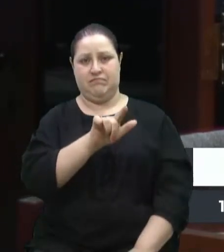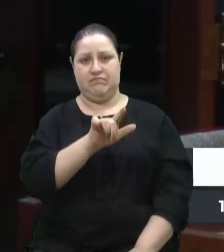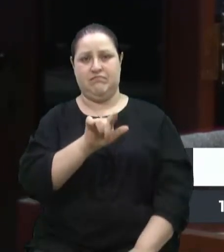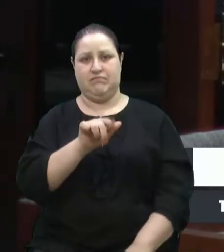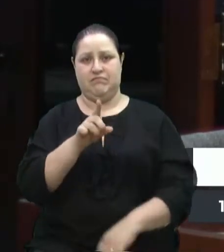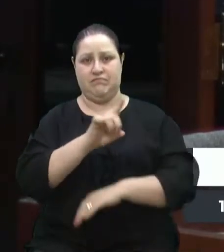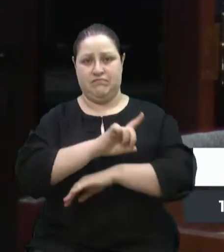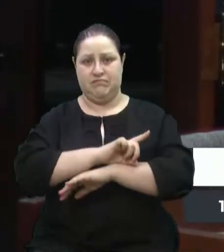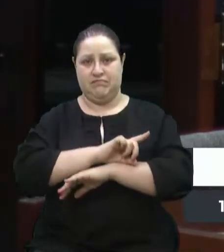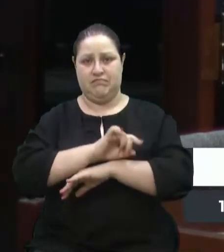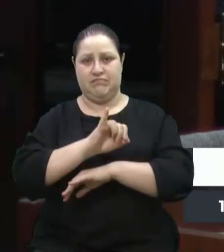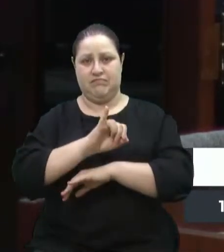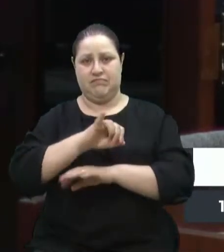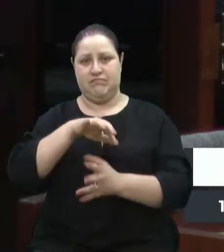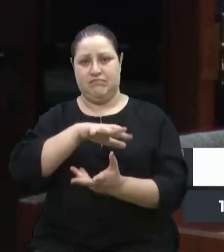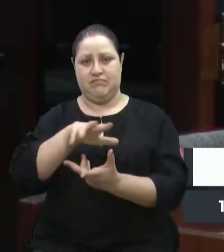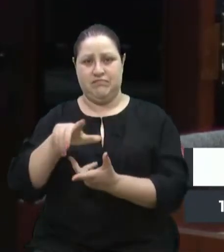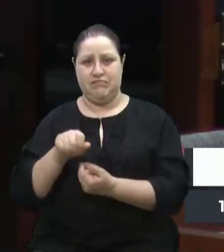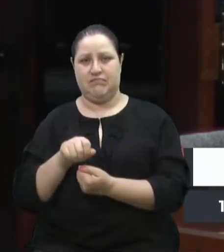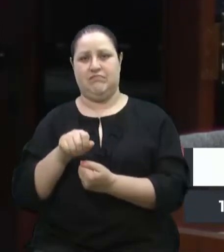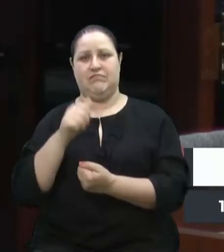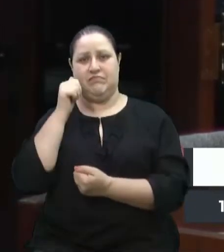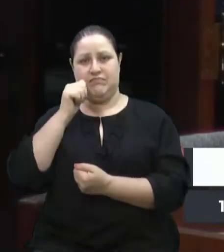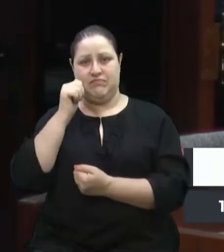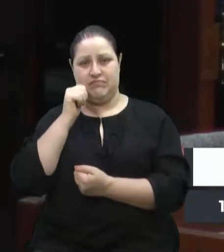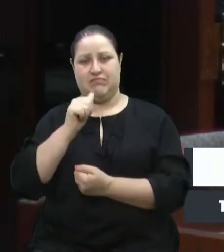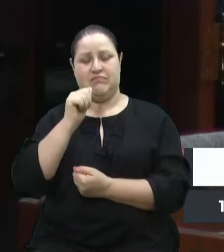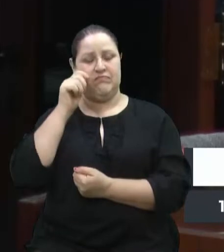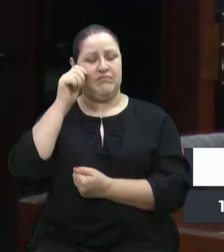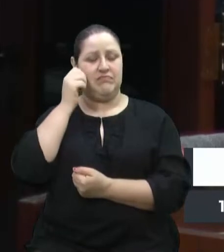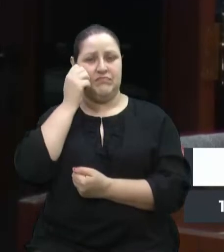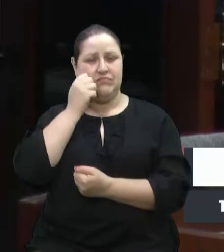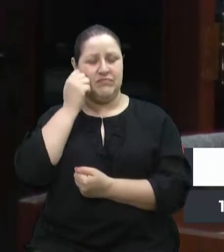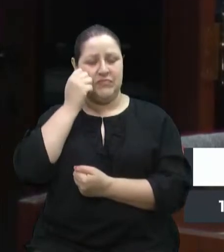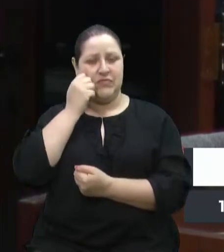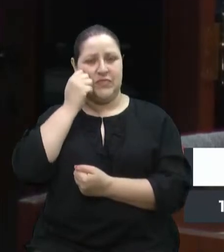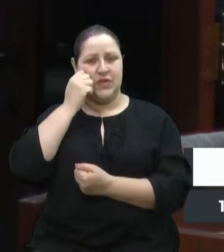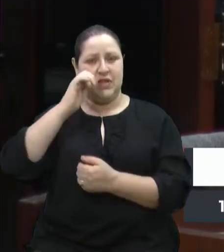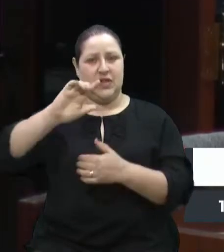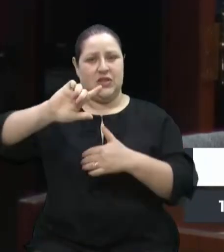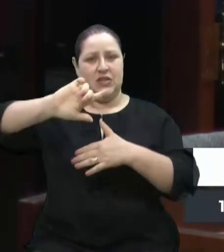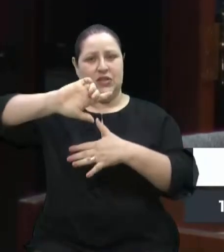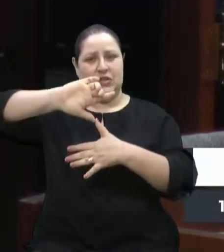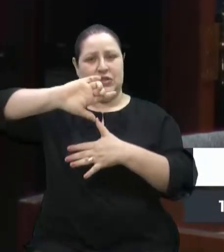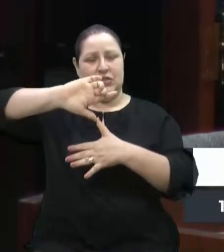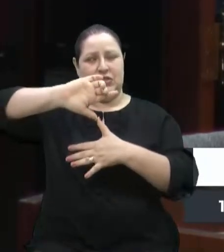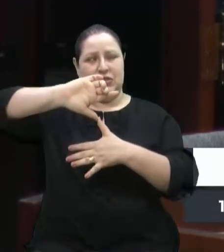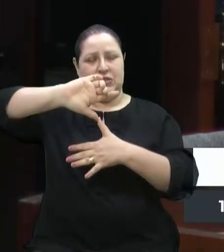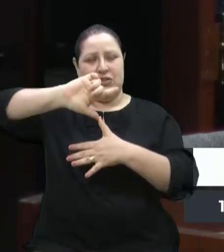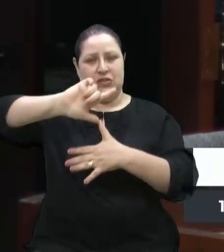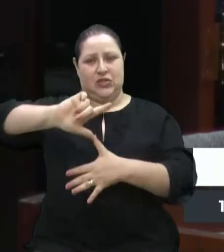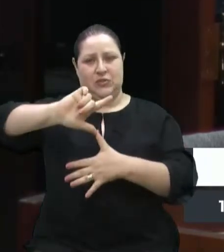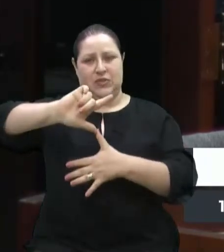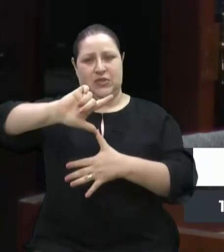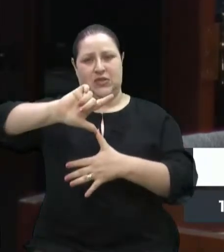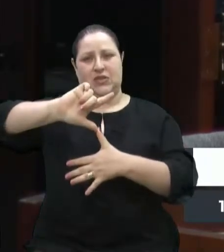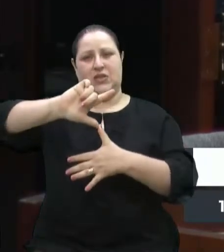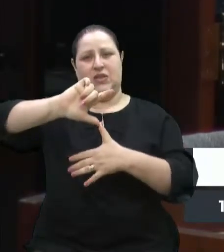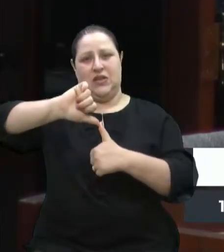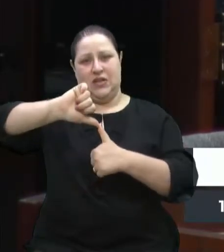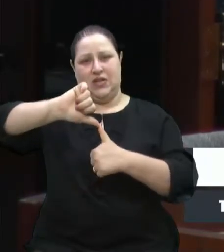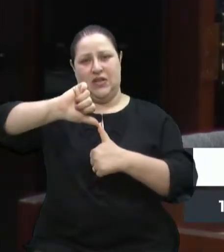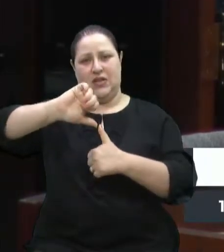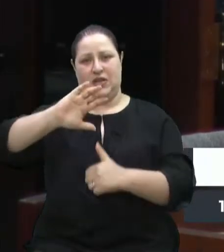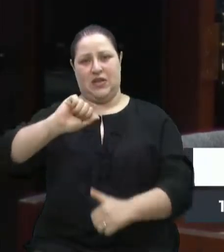Dia Internacional da Mulher Negra Latinoamericana e Caribenha. E é justamente por causa disso que a